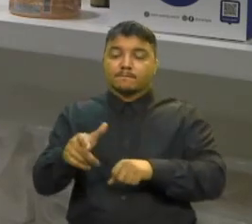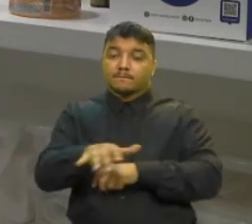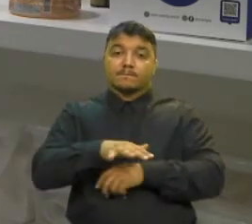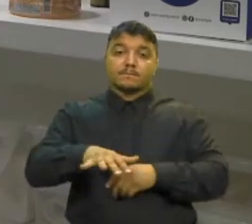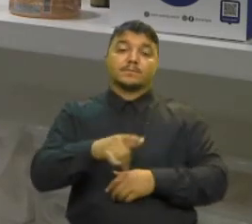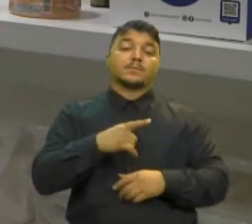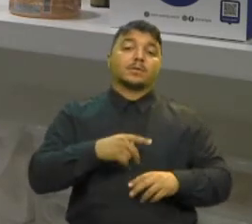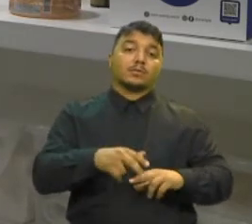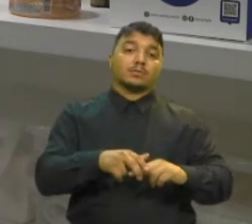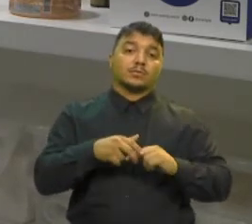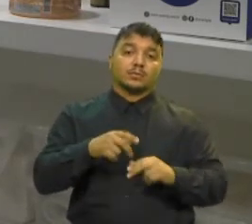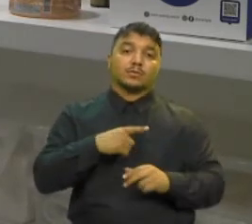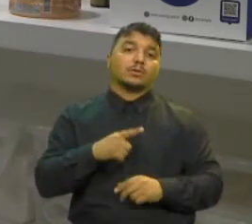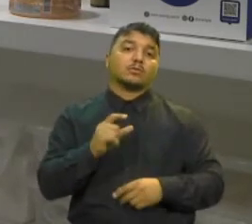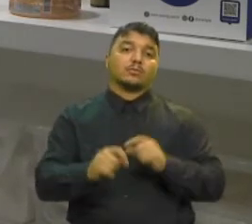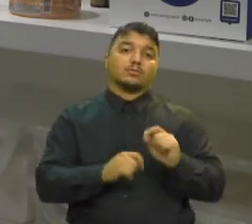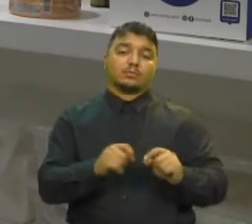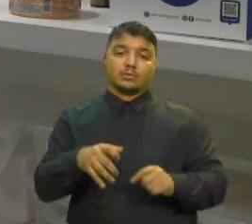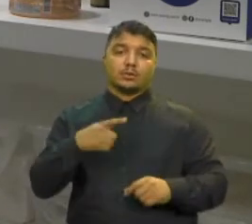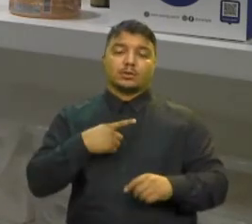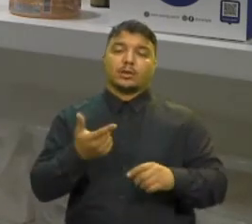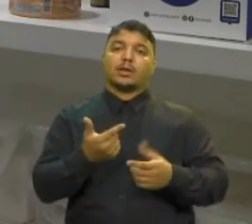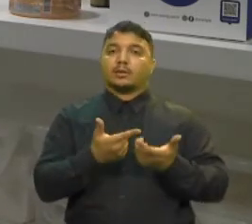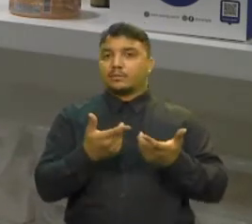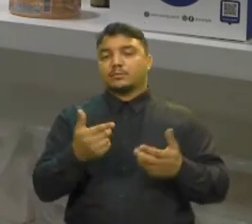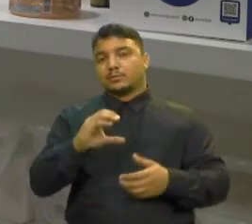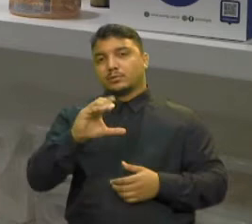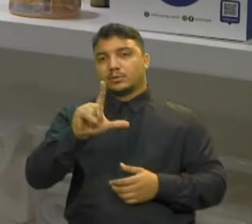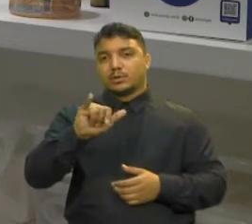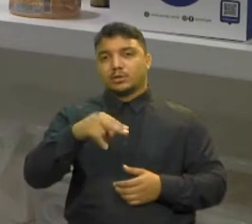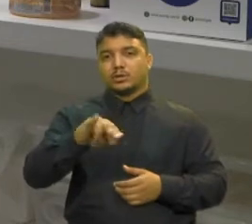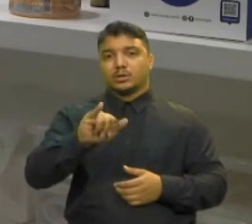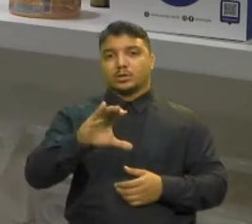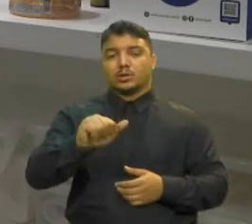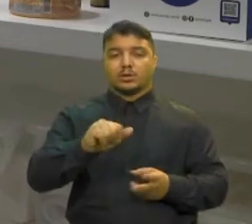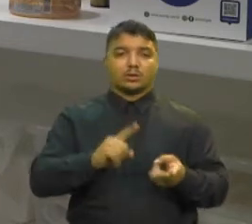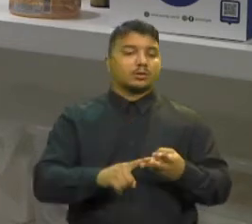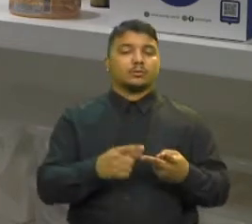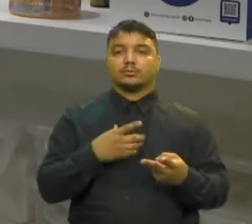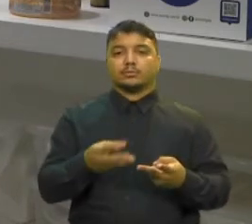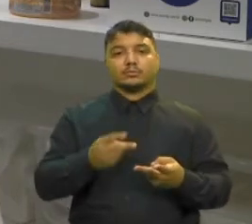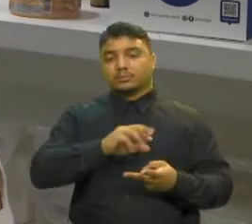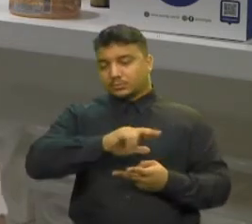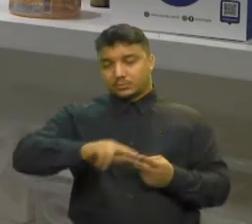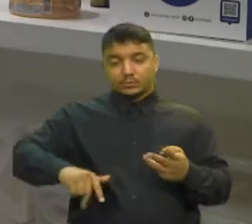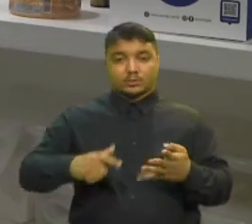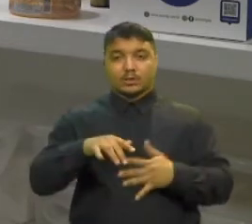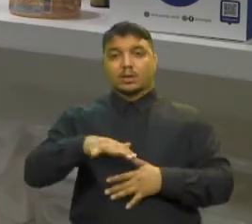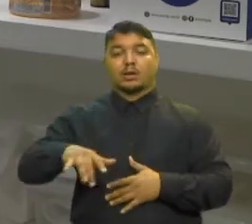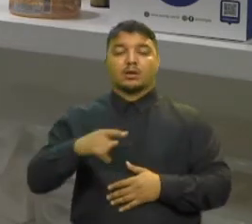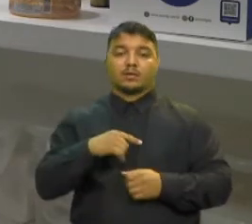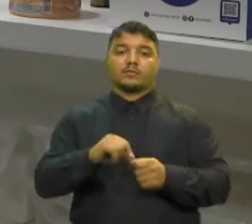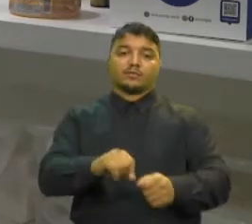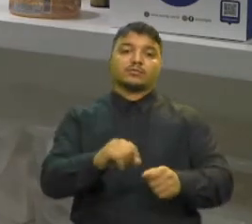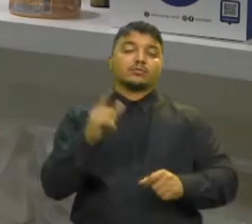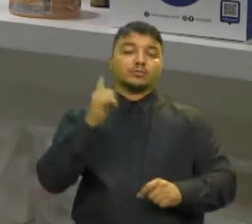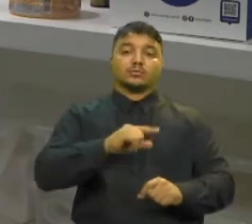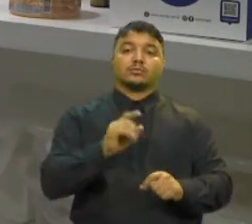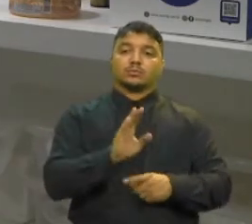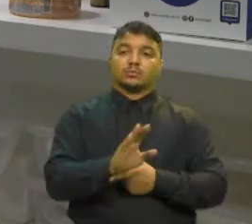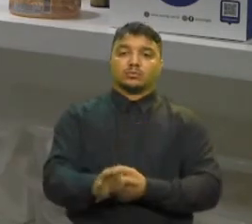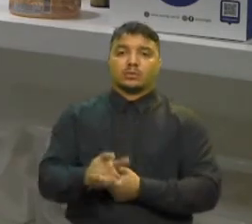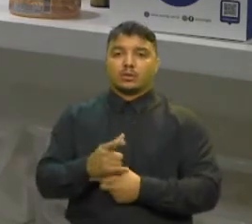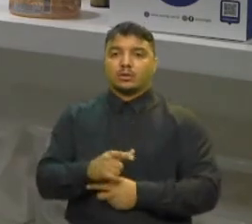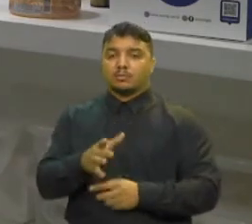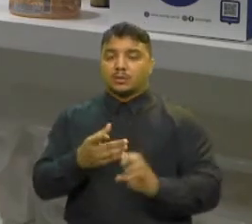Então por aqui tem muitas clínicas, tem muitos comércios que fazem com que as